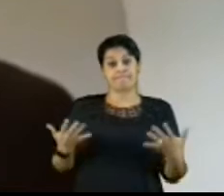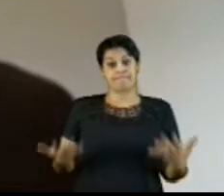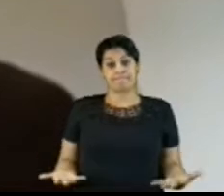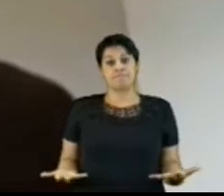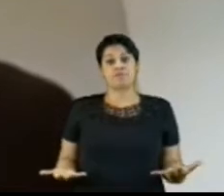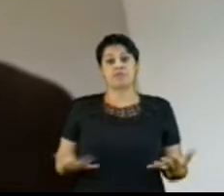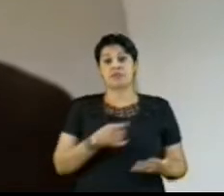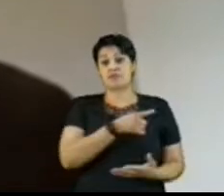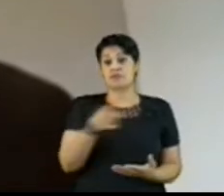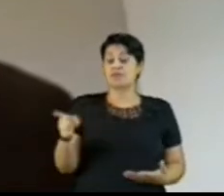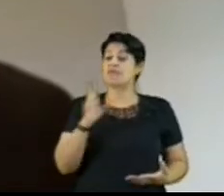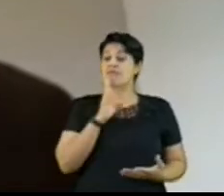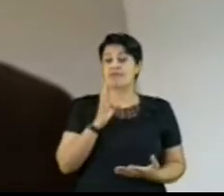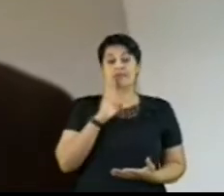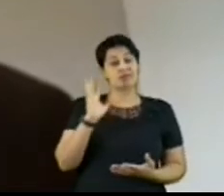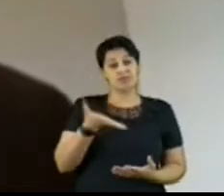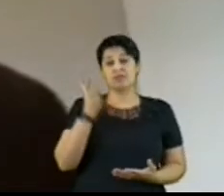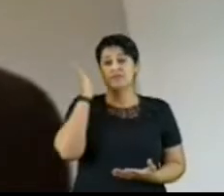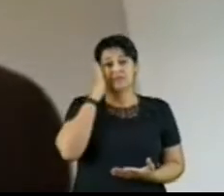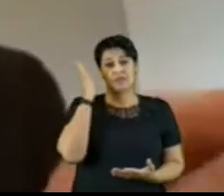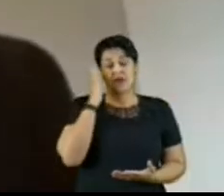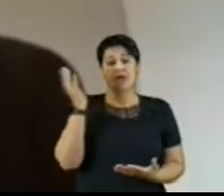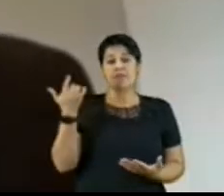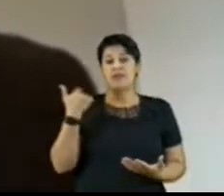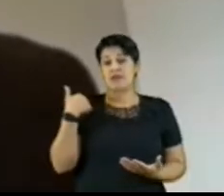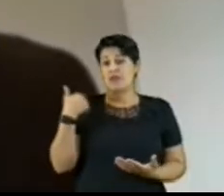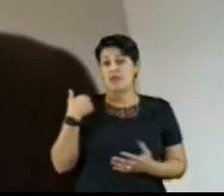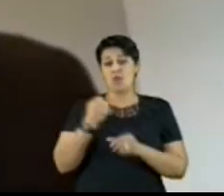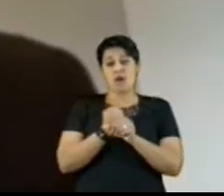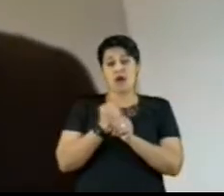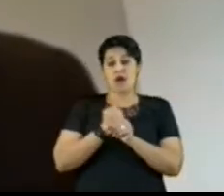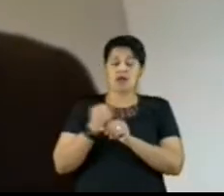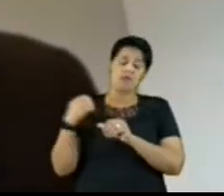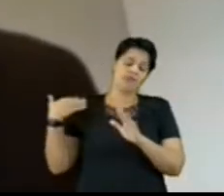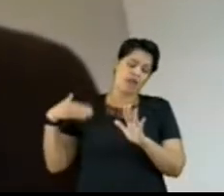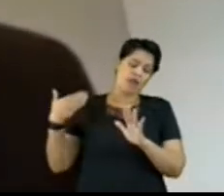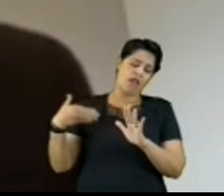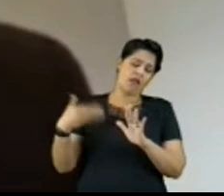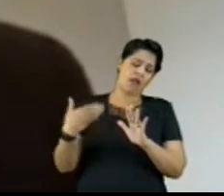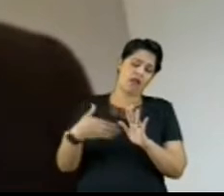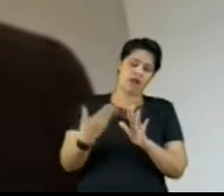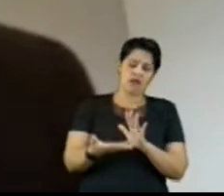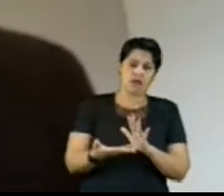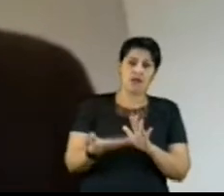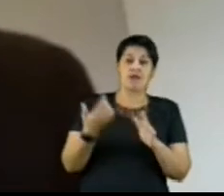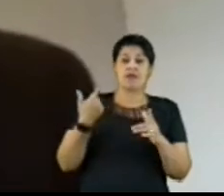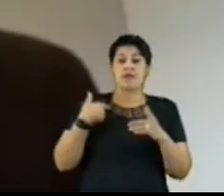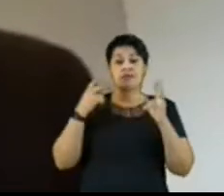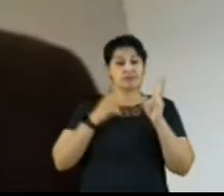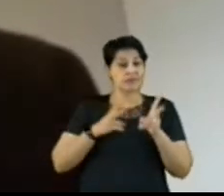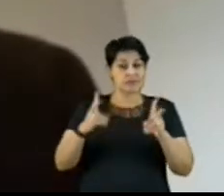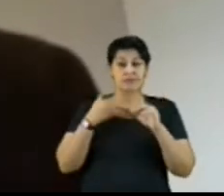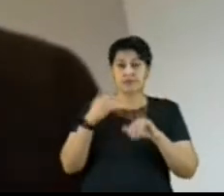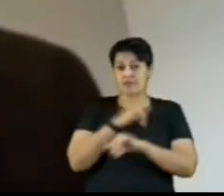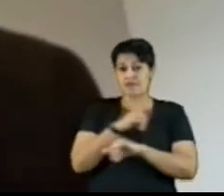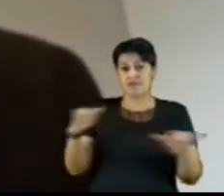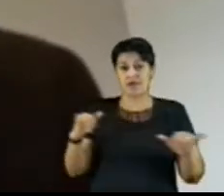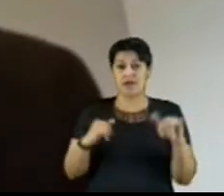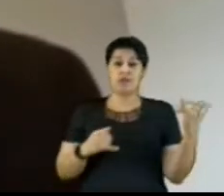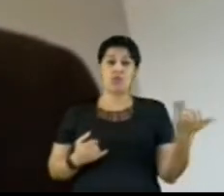demais de conhecimento de todos que há muitos anos tenho neste plenário ressaltado a importância